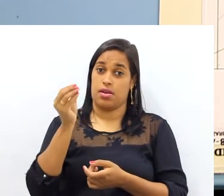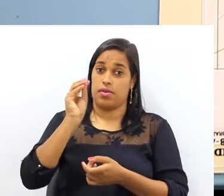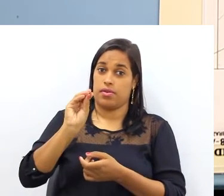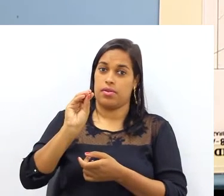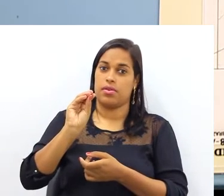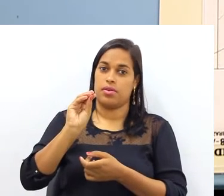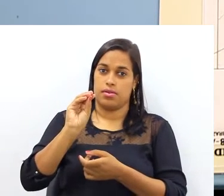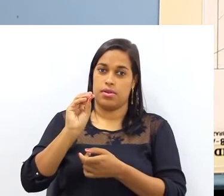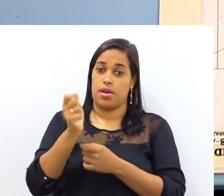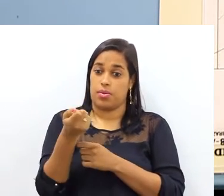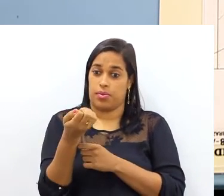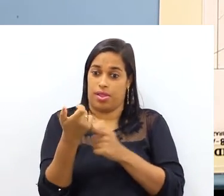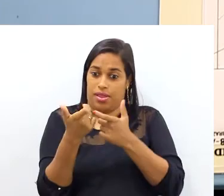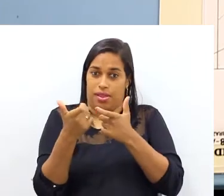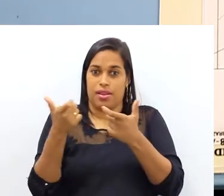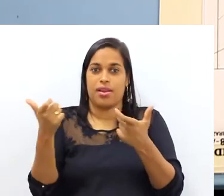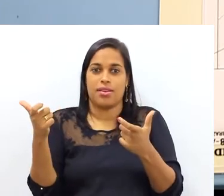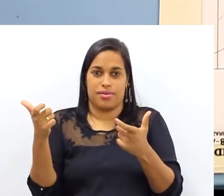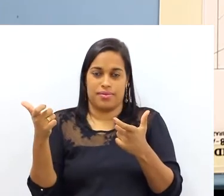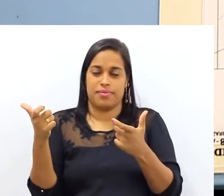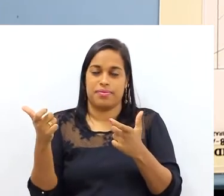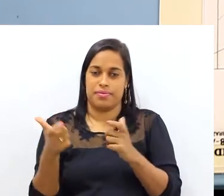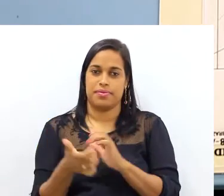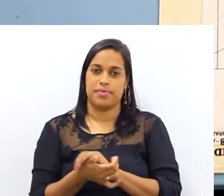Então, eu vou colocar aqui uma espessura.